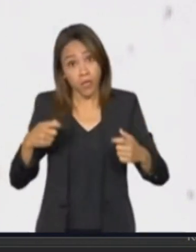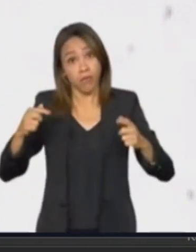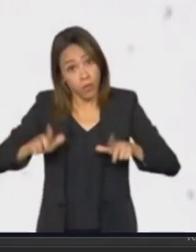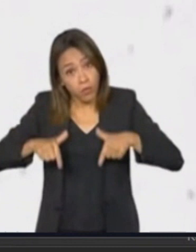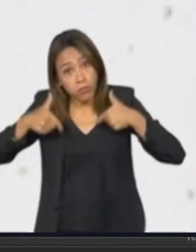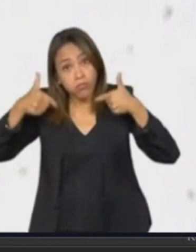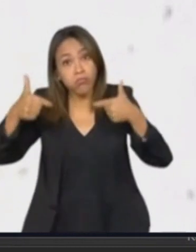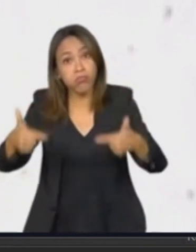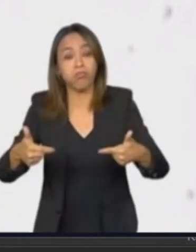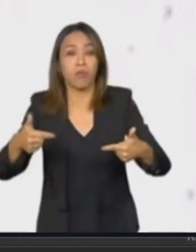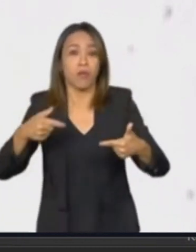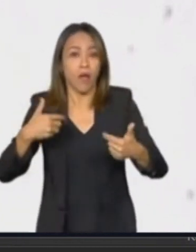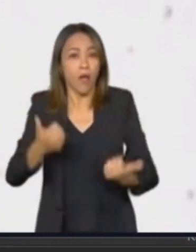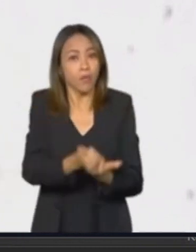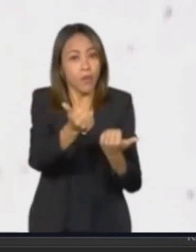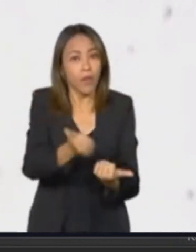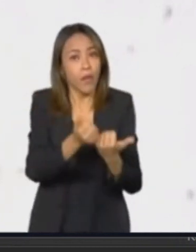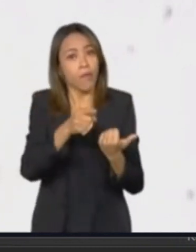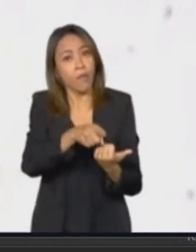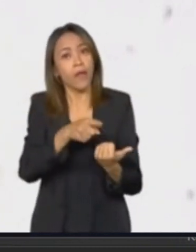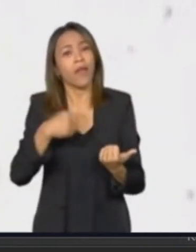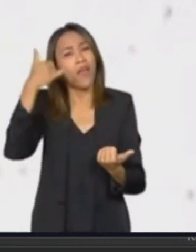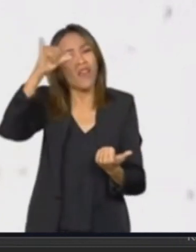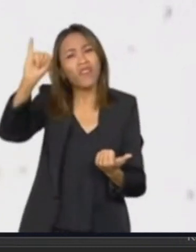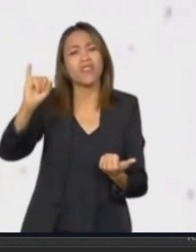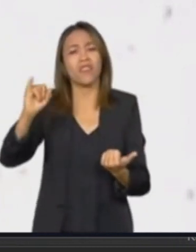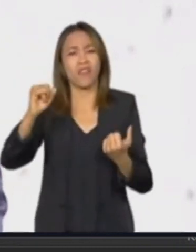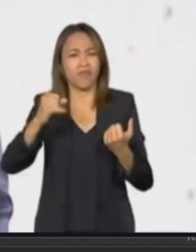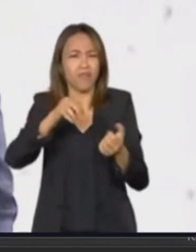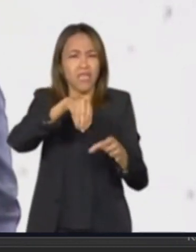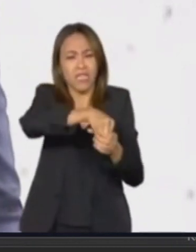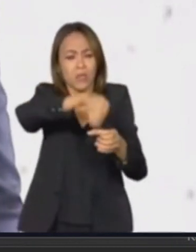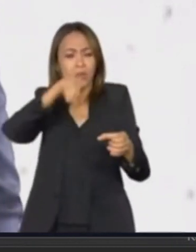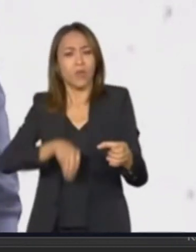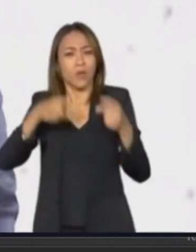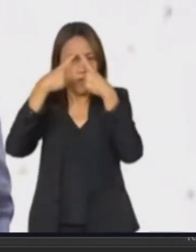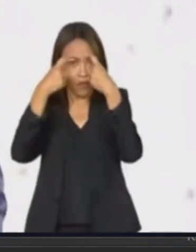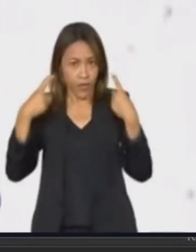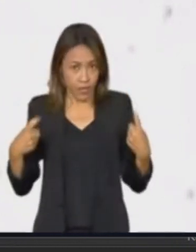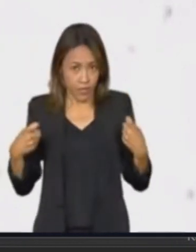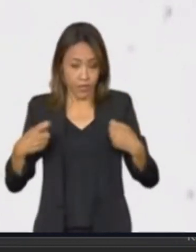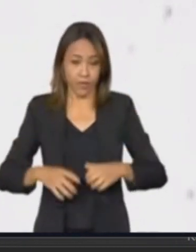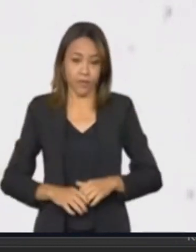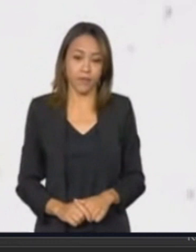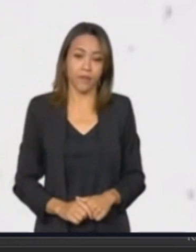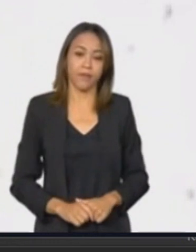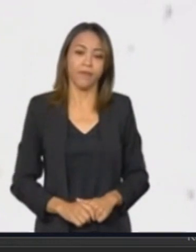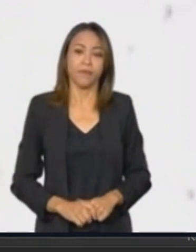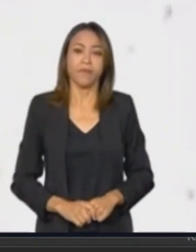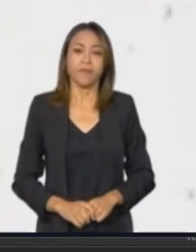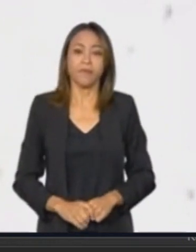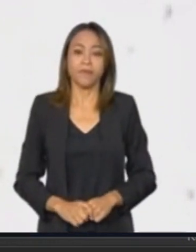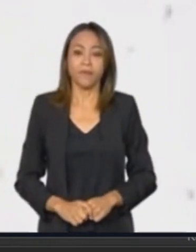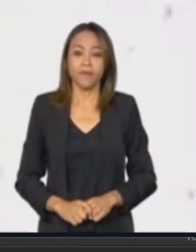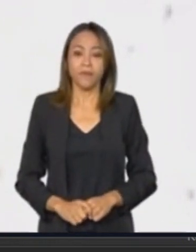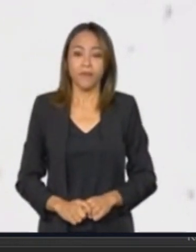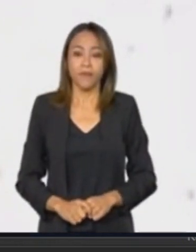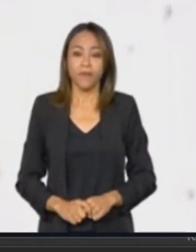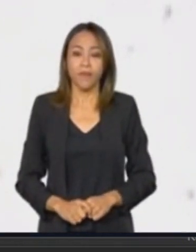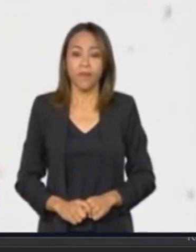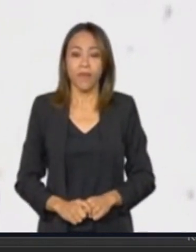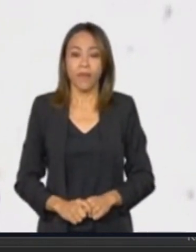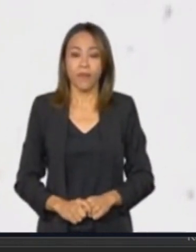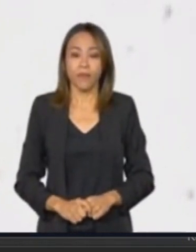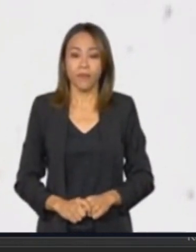contribuam para perpetuar exclusões e violência. Das 99 entregas, eu quero destacar o que já foi destacado aqui, o Moradia